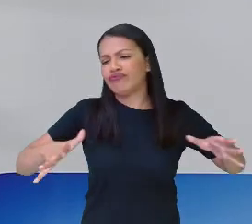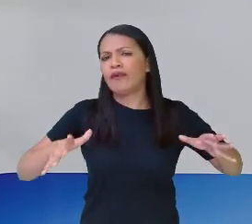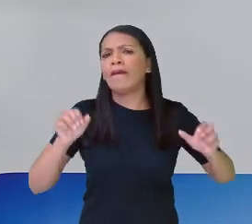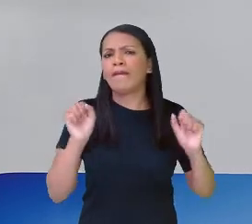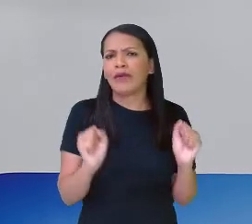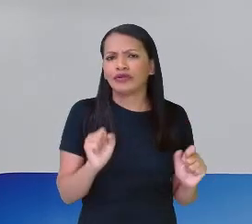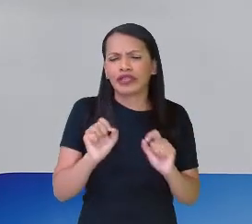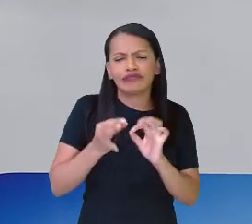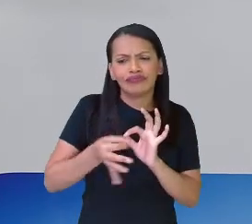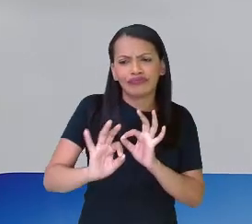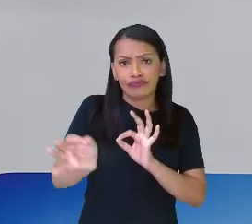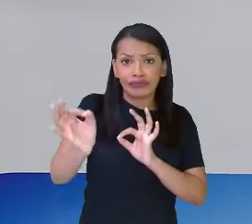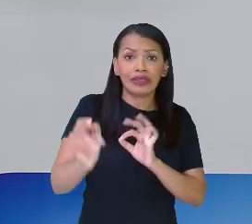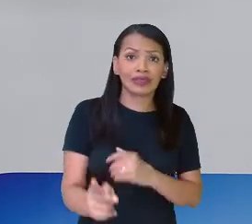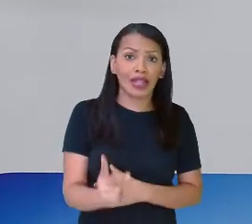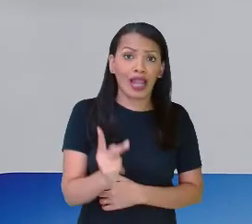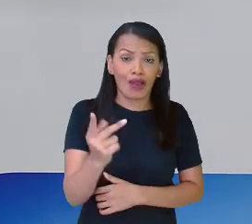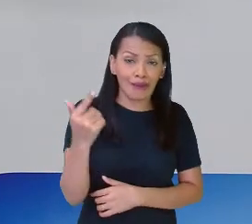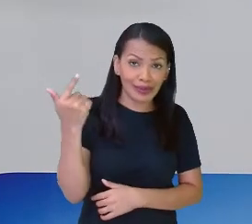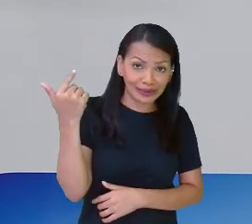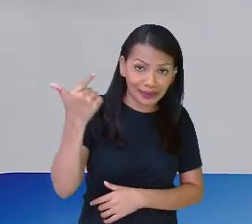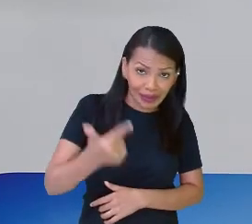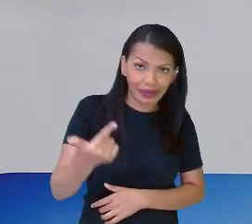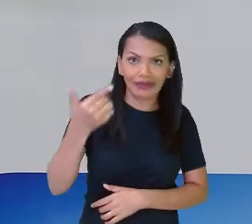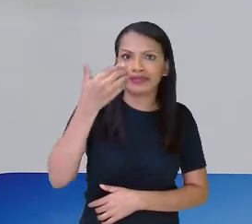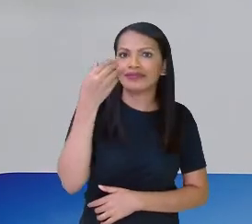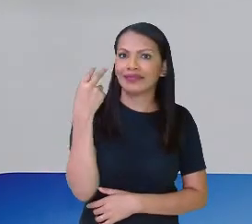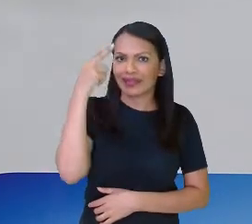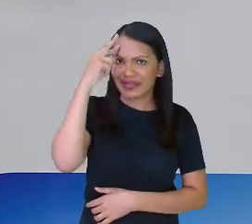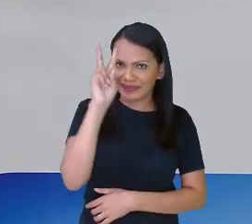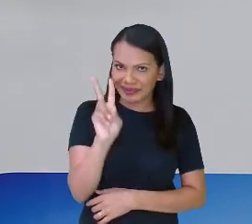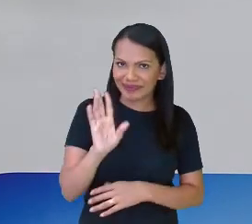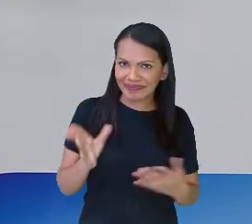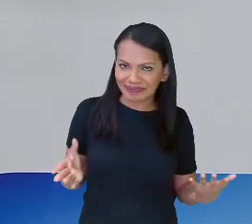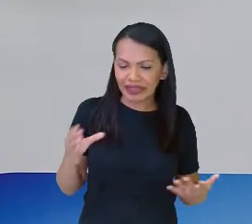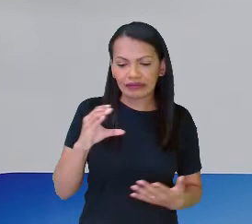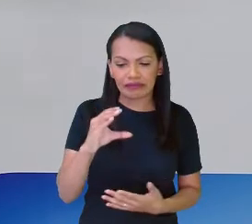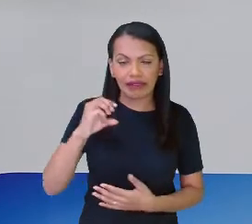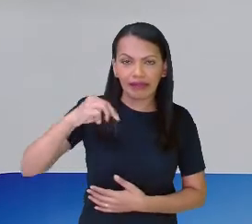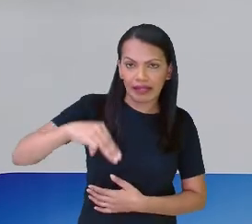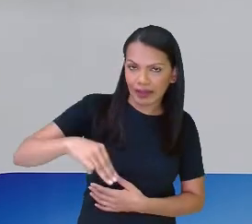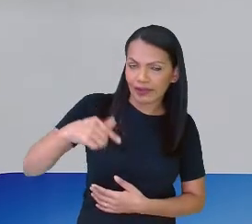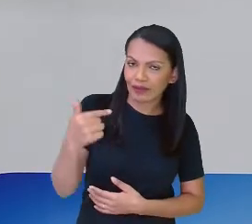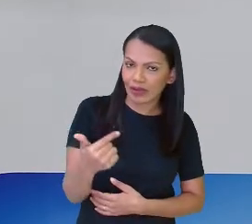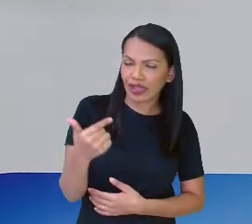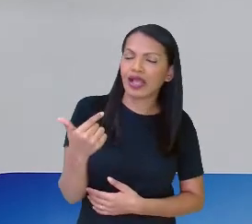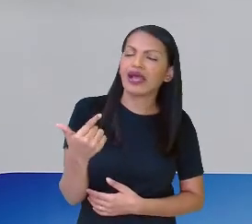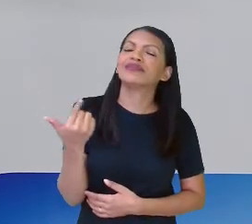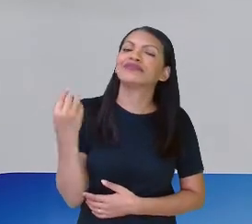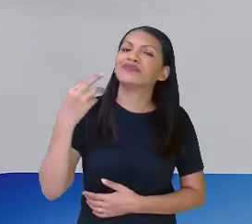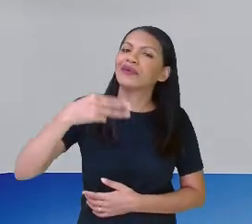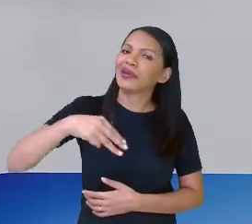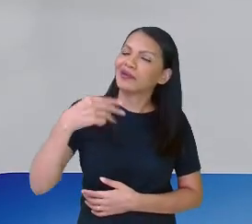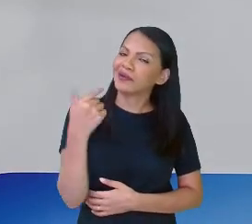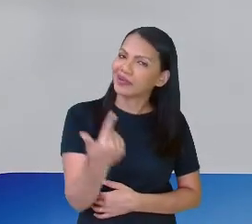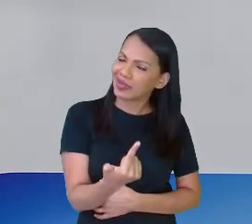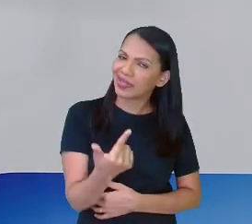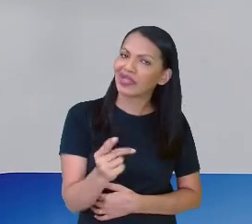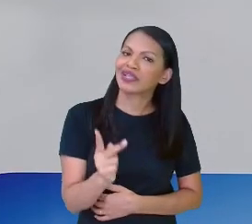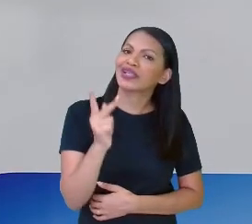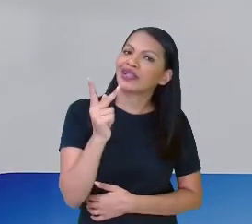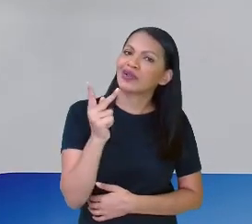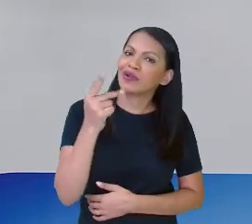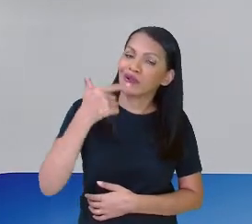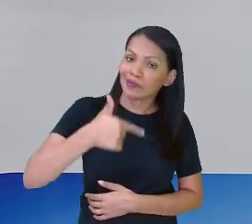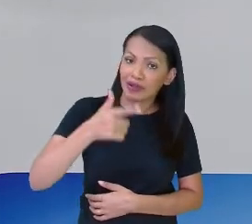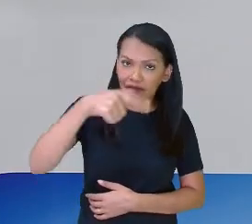quadrados. Tá legal? Então, não esquece disso. Aí, fica fácil, não é, minha gente? Então, vamos treinar mais, que vocês sabem que eu gosto de vocês